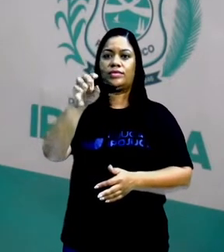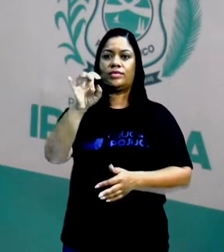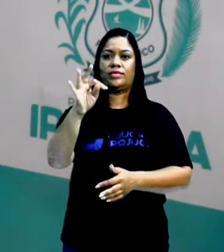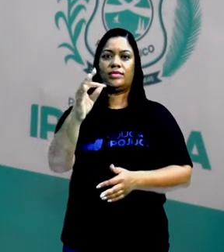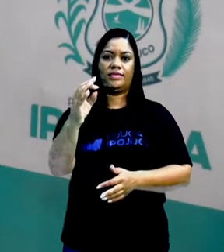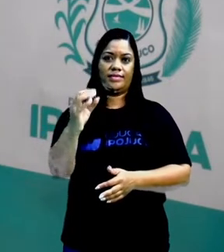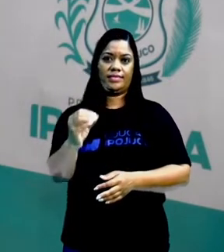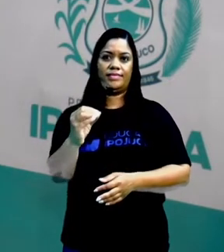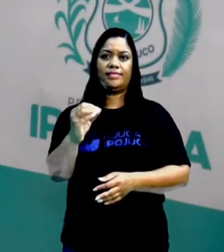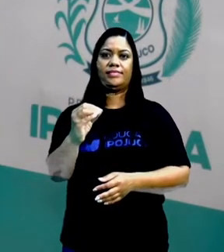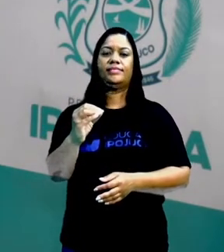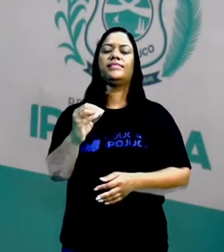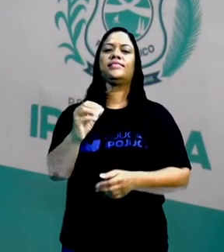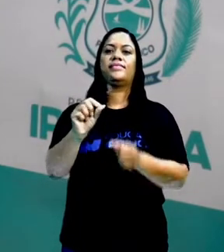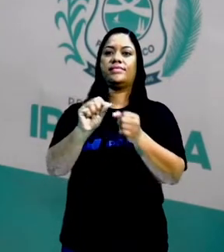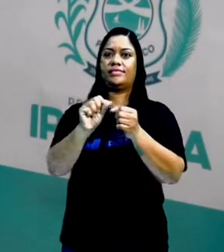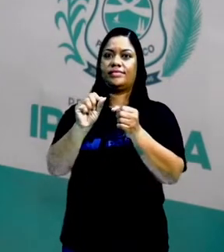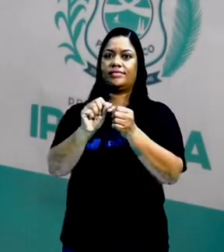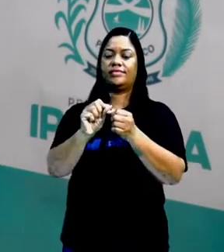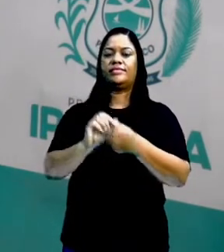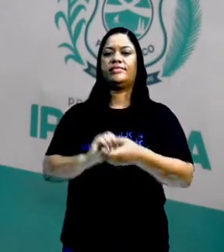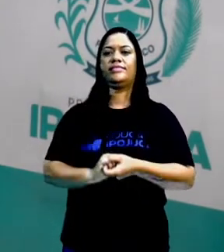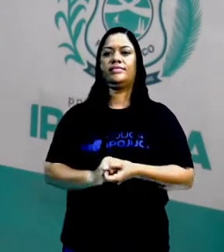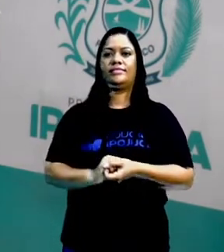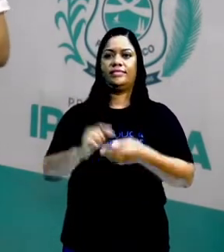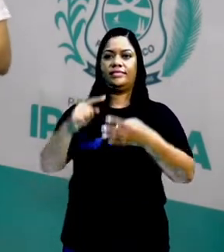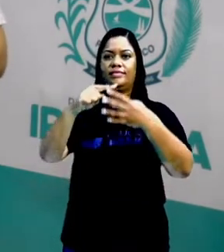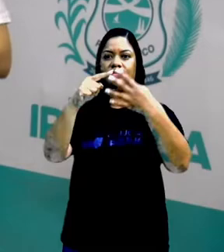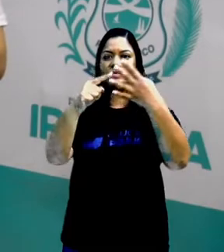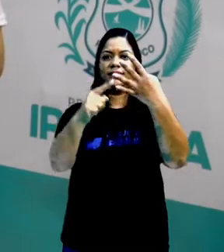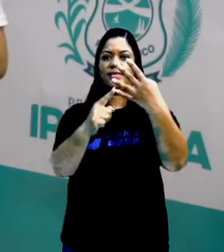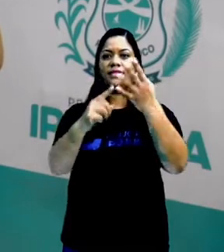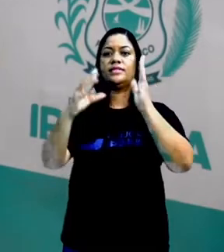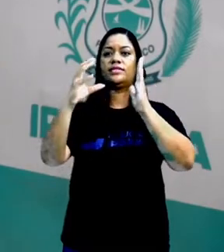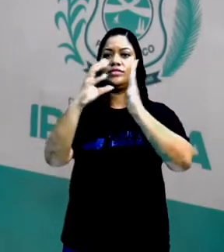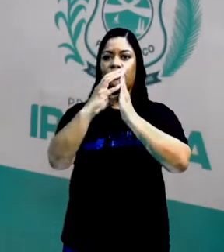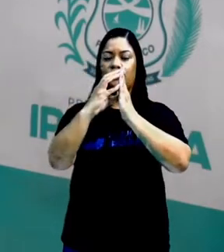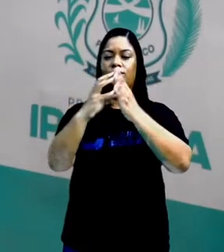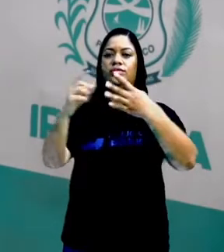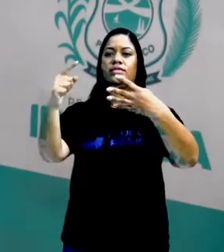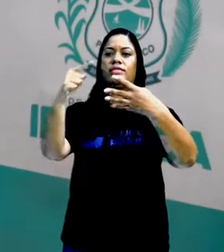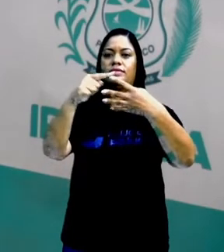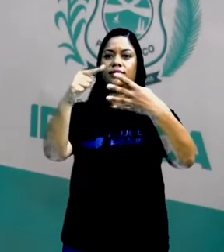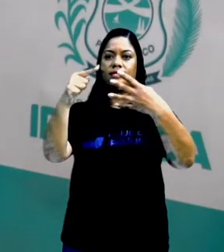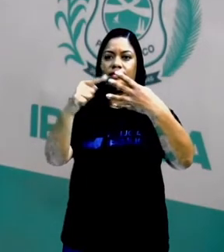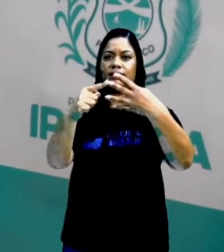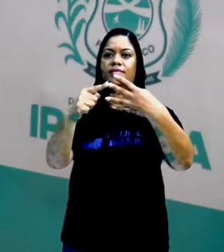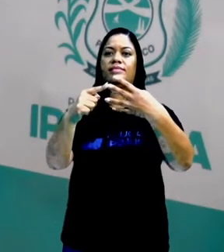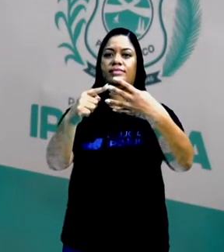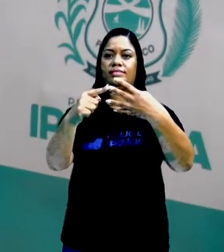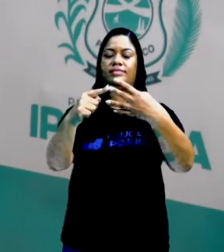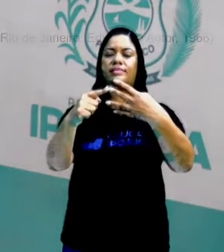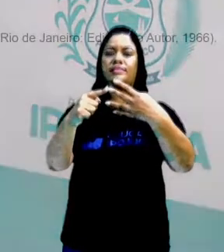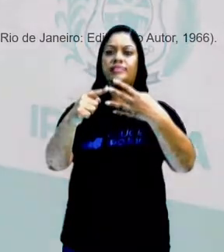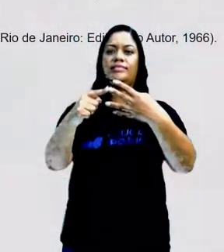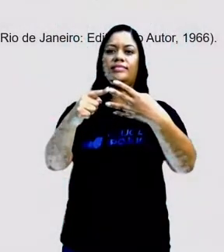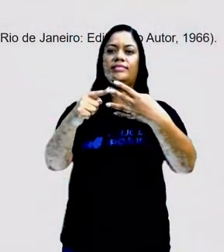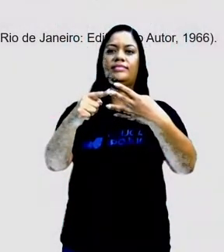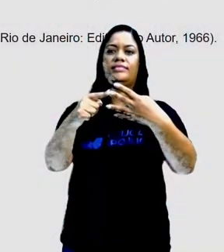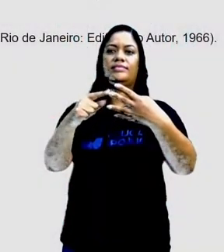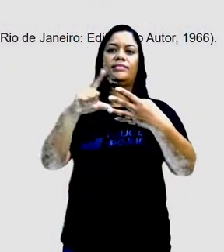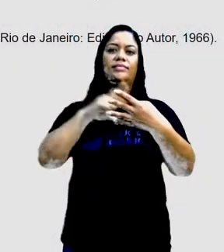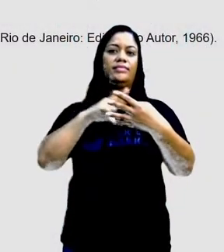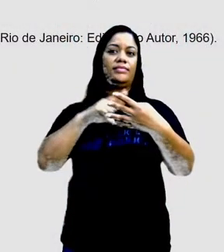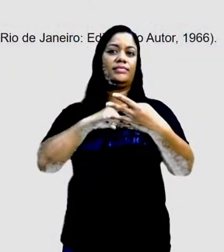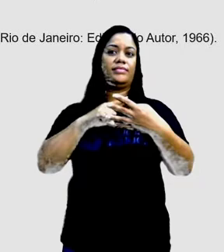gente? Então, o soneto, ele é composto de quatro estrofes, sendo que as duas primeiras estrofes, elas